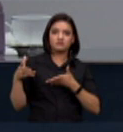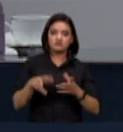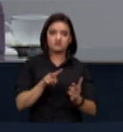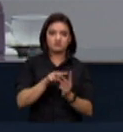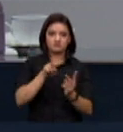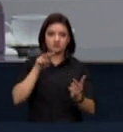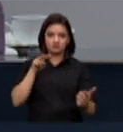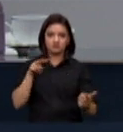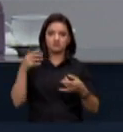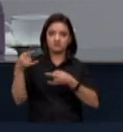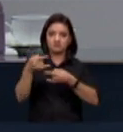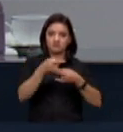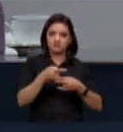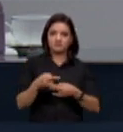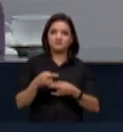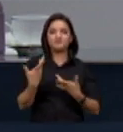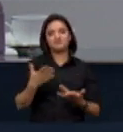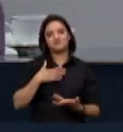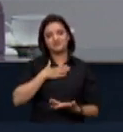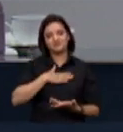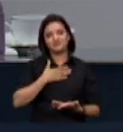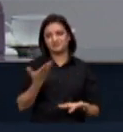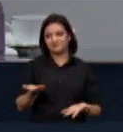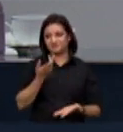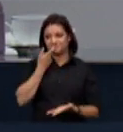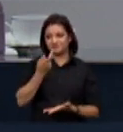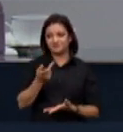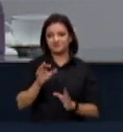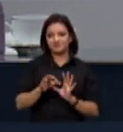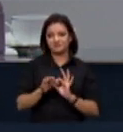virtualmente a quem tem o prazer de passar a palavra.